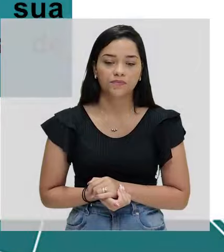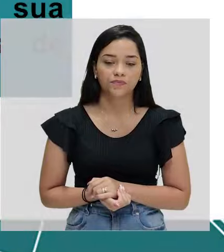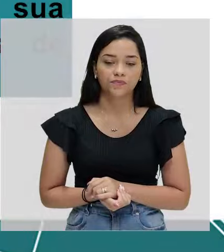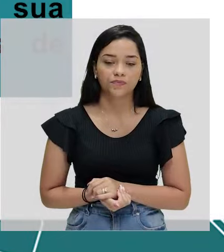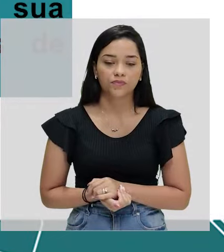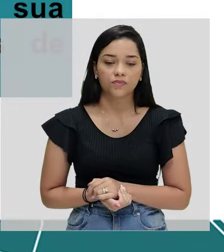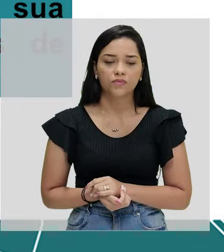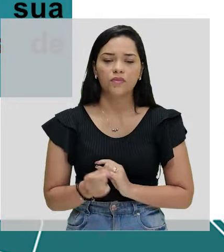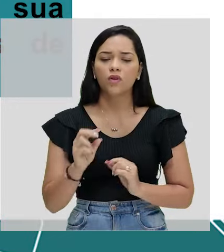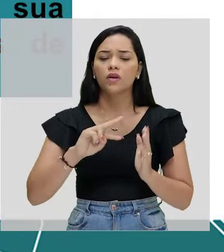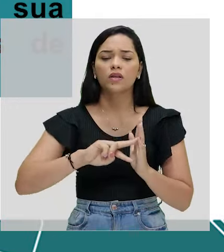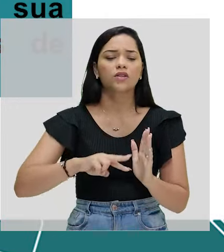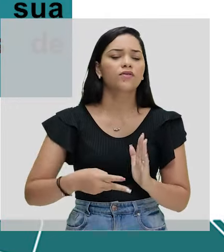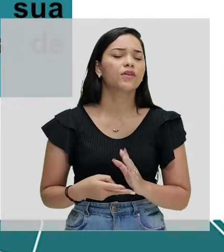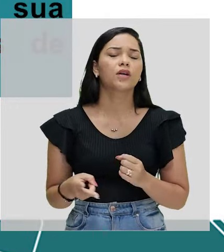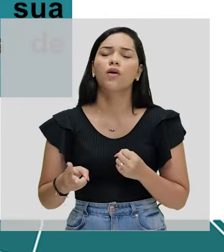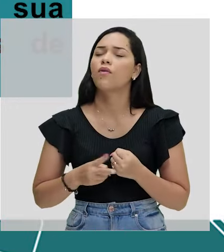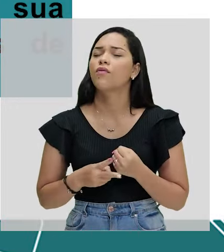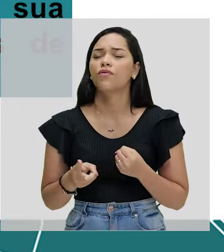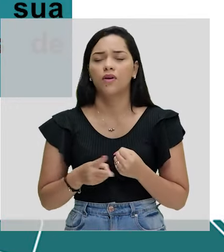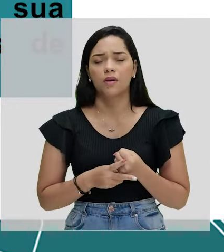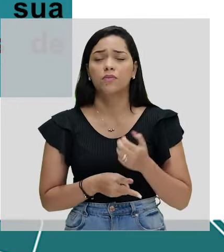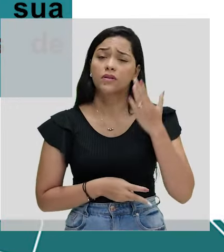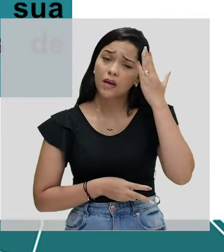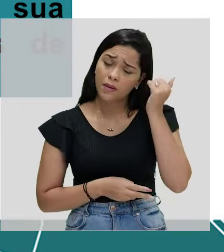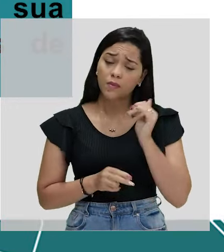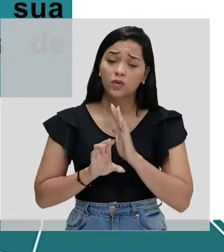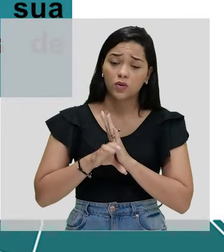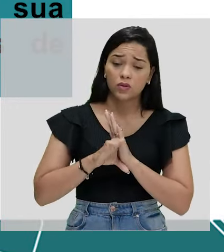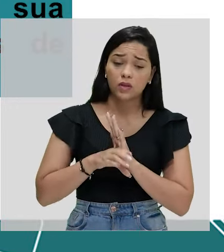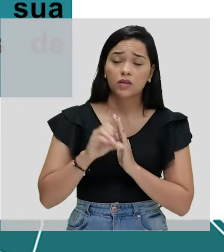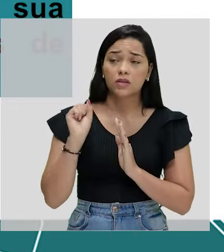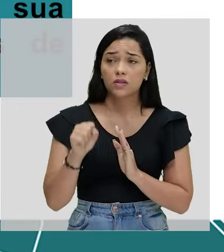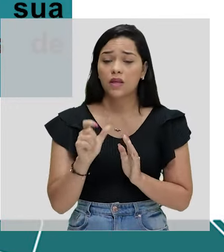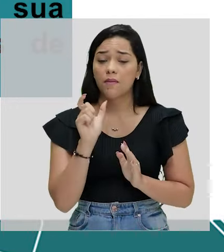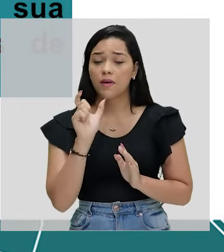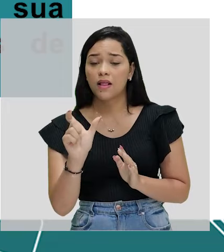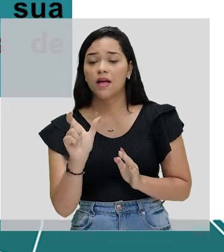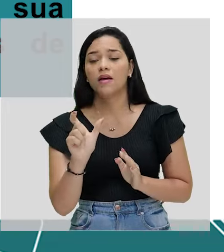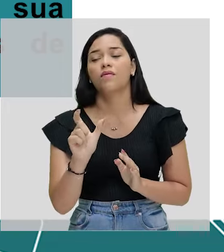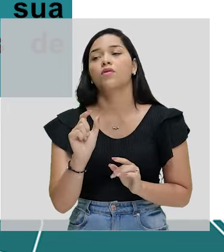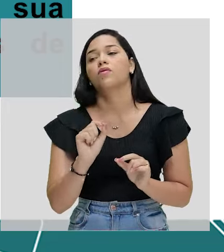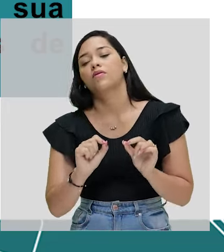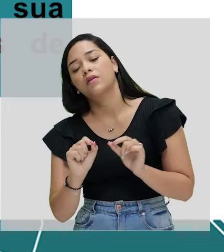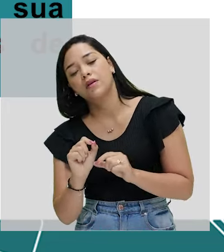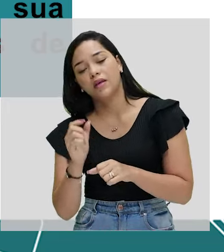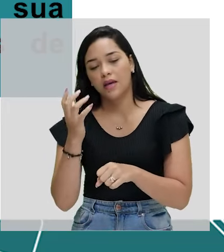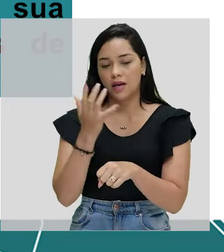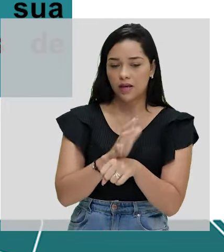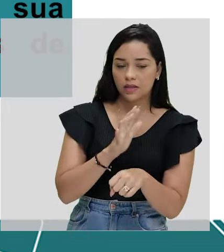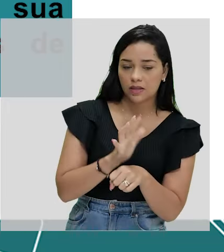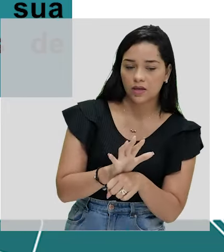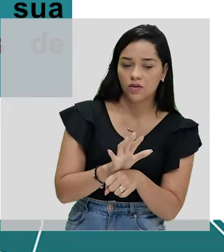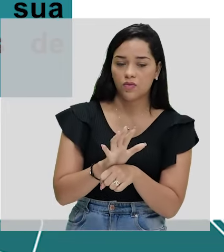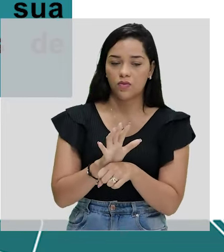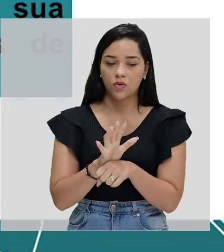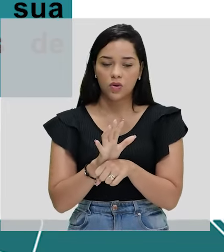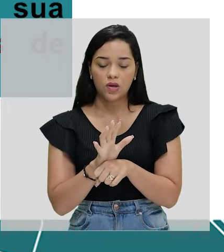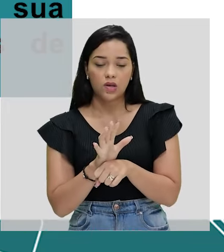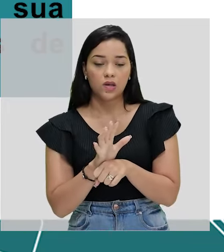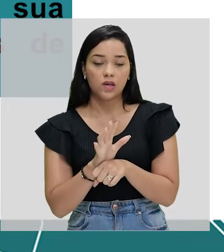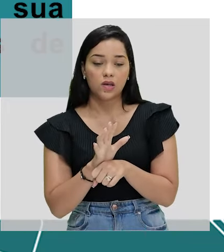Bom, o que é o verbo? Nós sabemos o conceito. É a palavra que exprime ação,